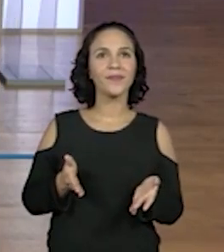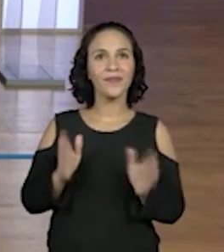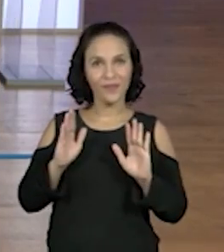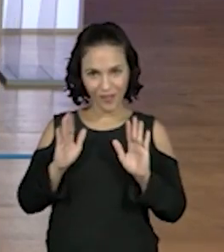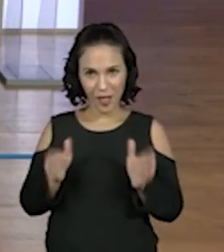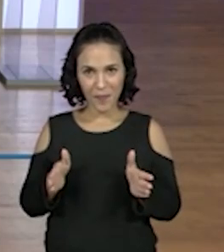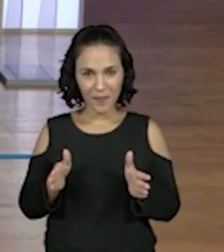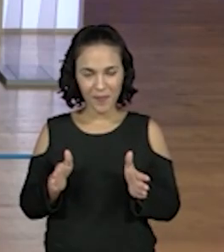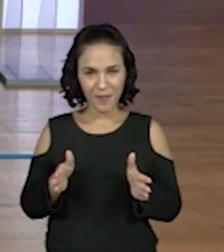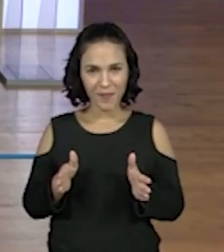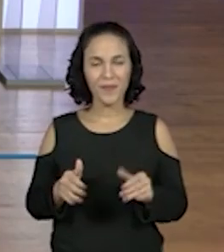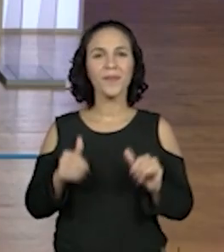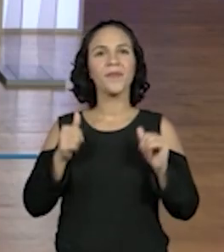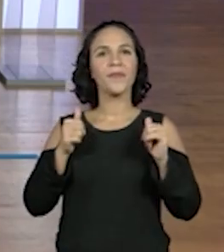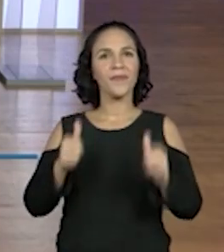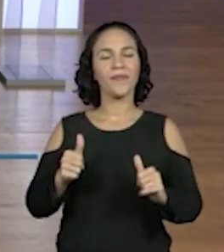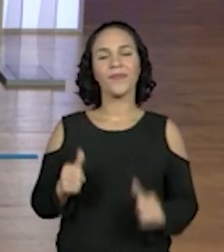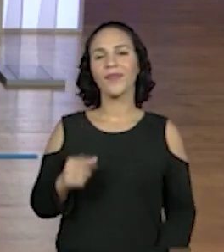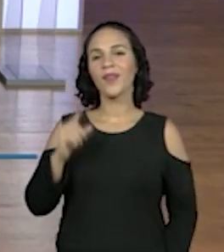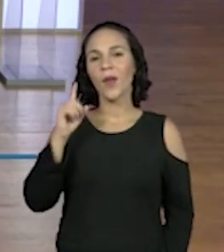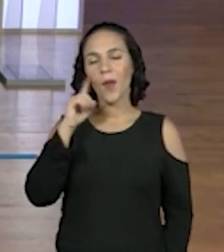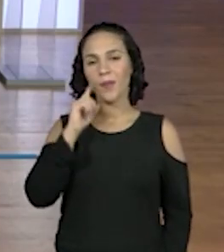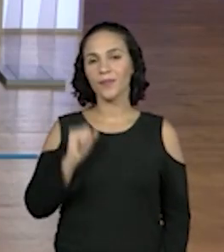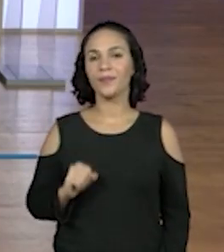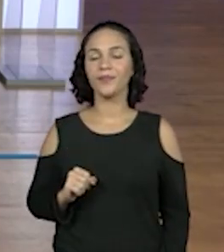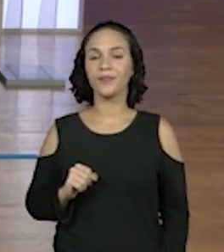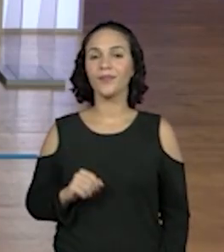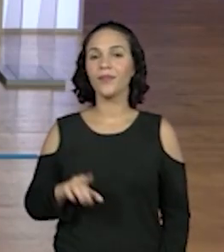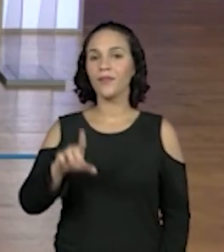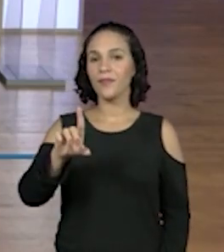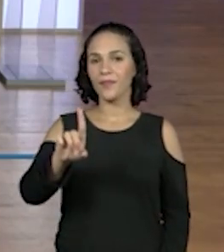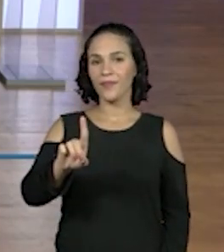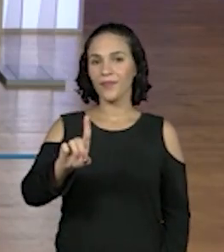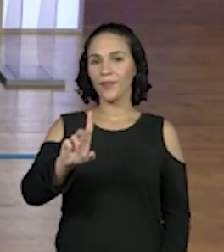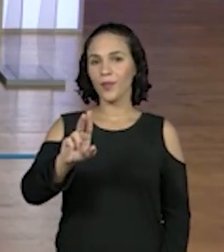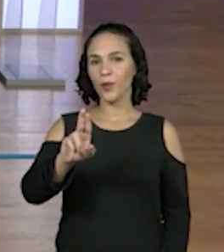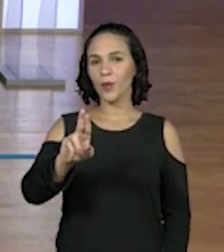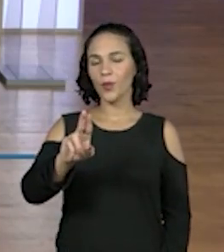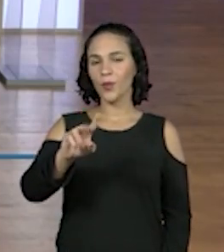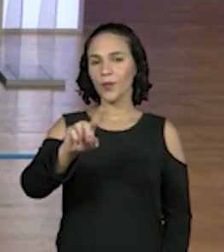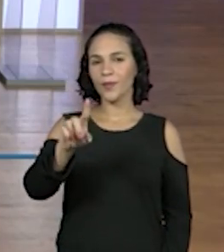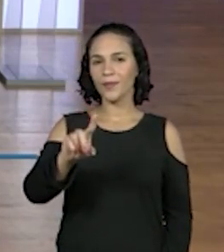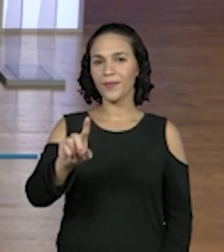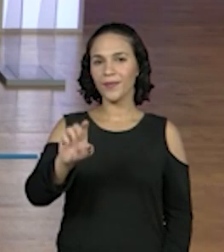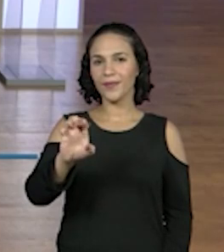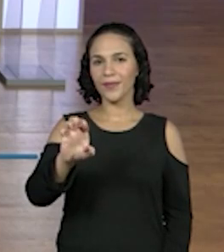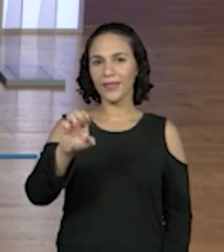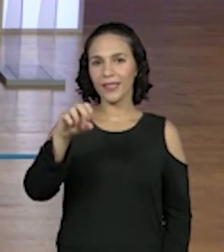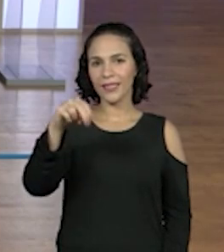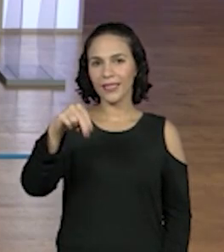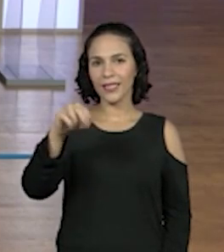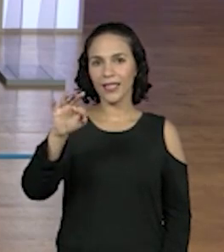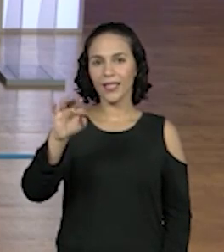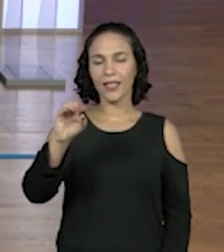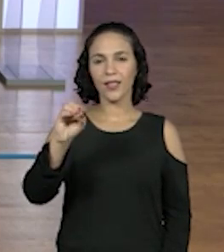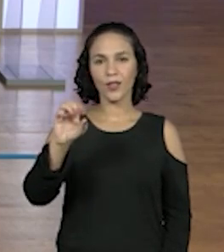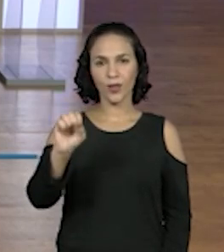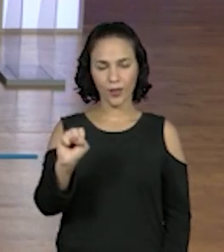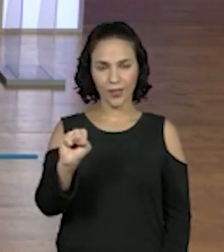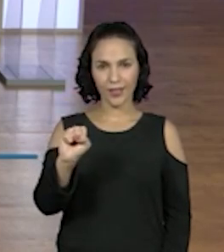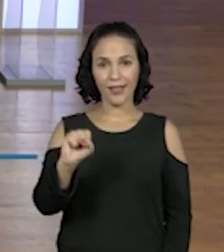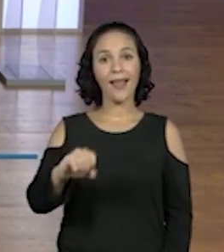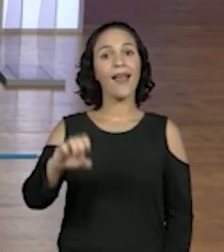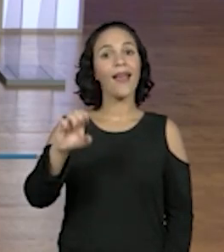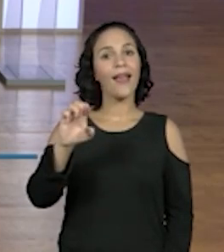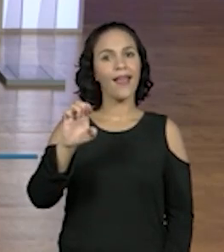isso? Isso. Duzentos e vinte e cinco. Então, vamos pegar aqui as cartelas. E